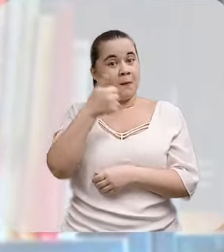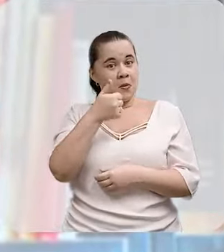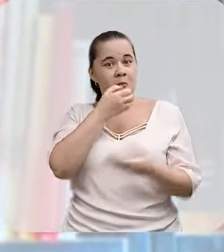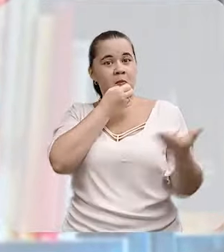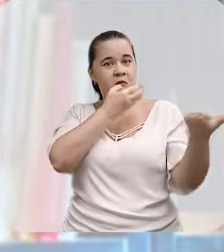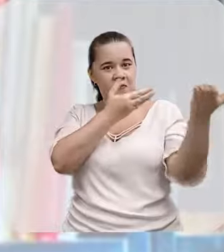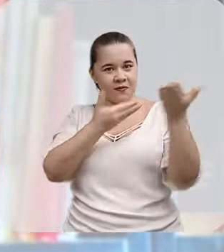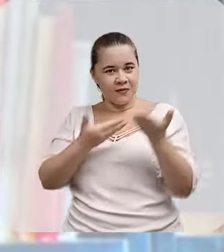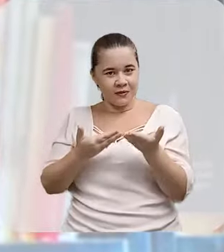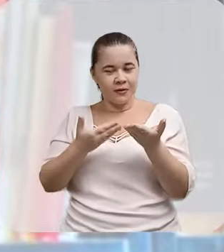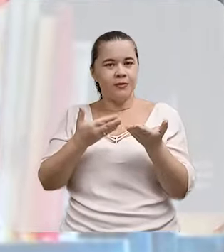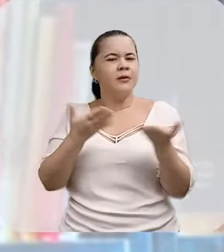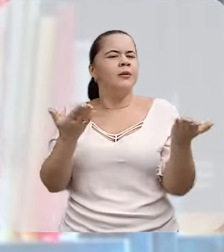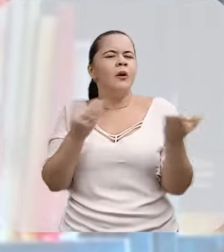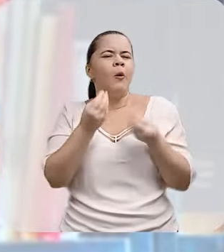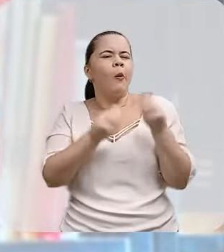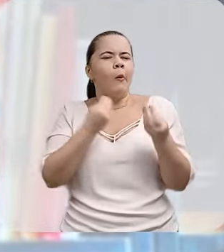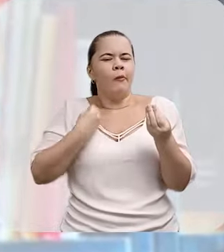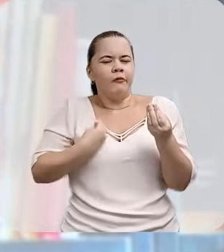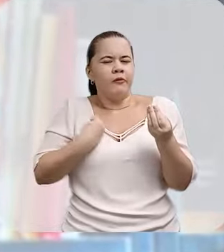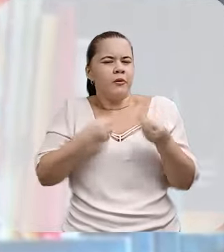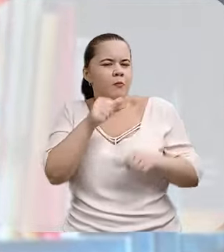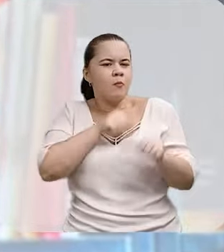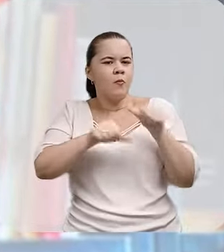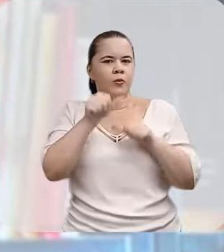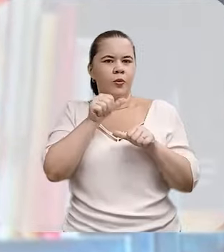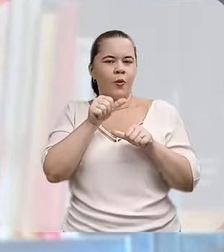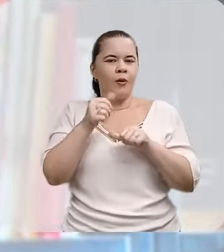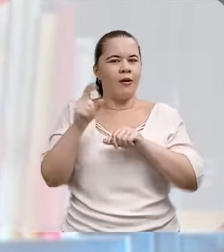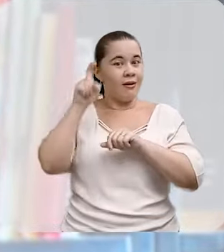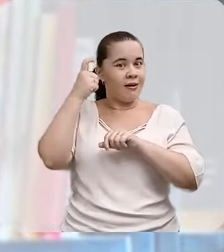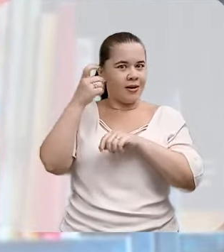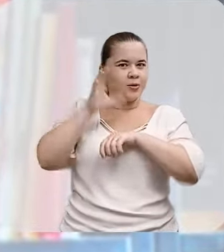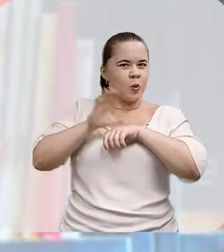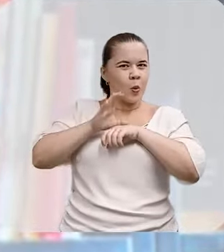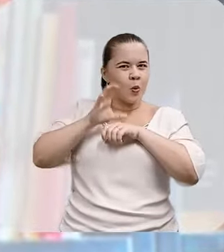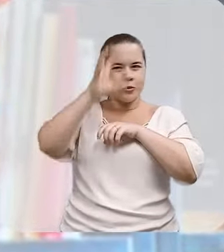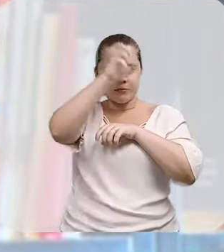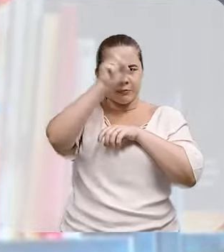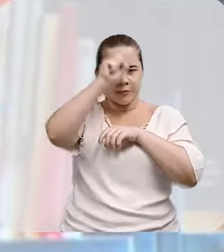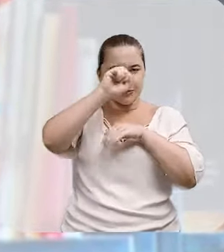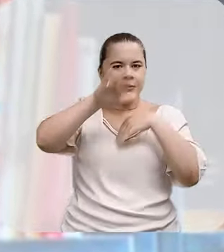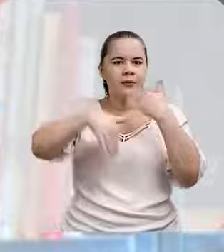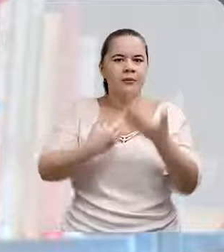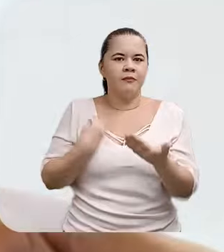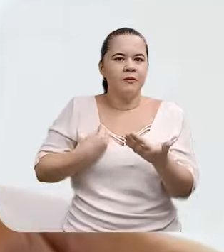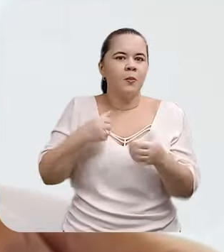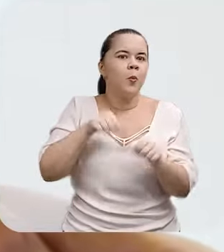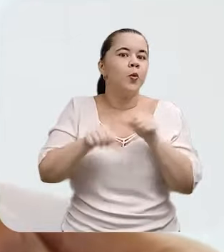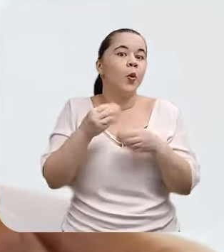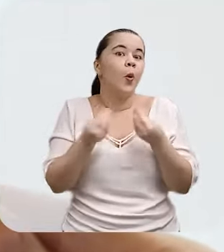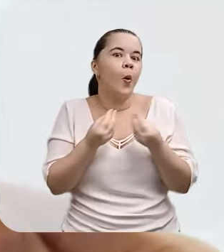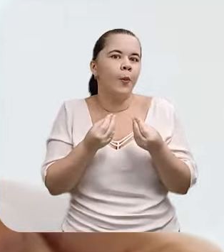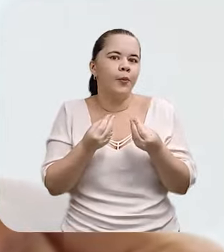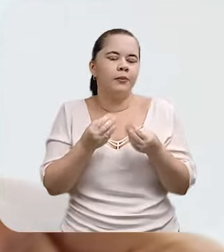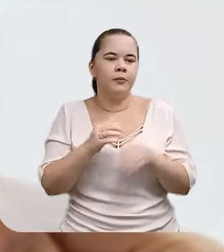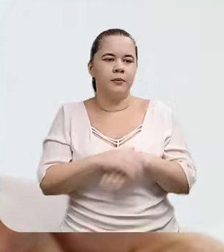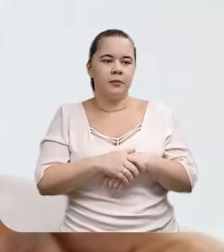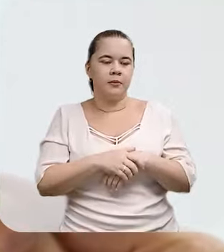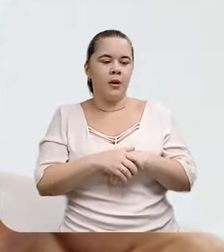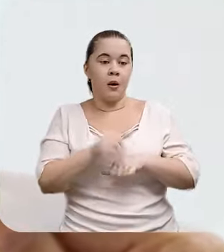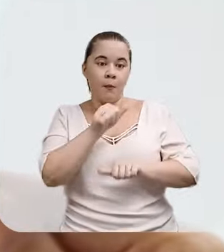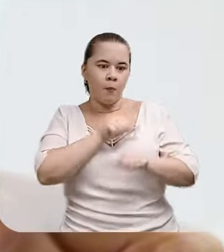primeiramente, bem-vindo à estreia do nosso quadro. E o que mudou no seu dia a dia depois de passar pela capacitação? Ele transformou o nosso